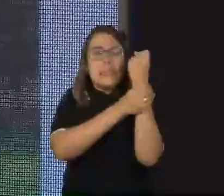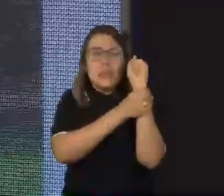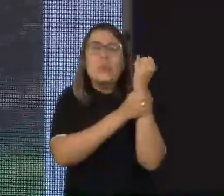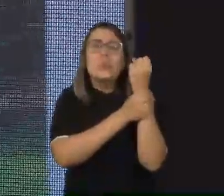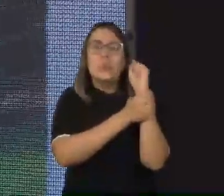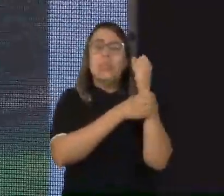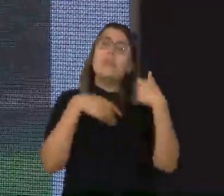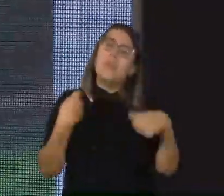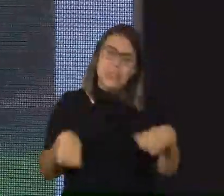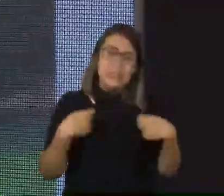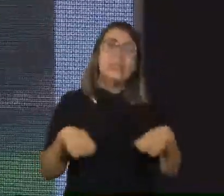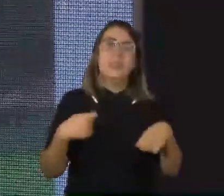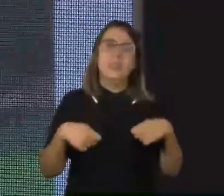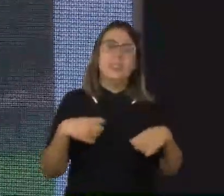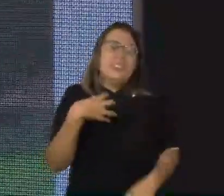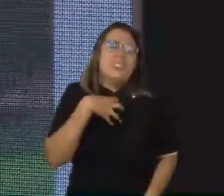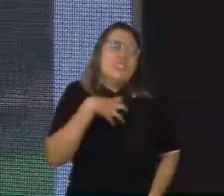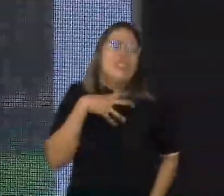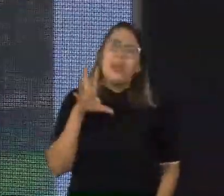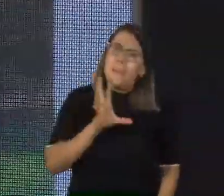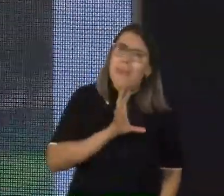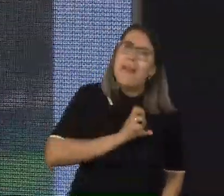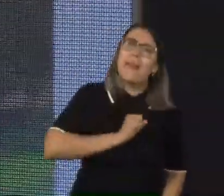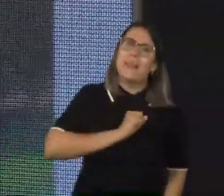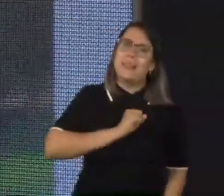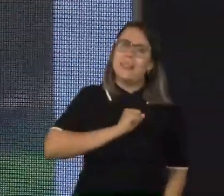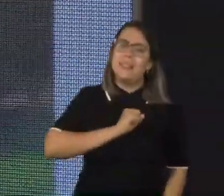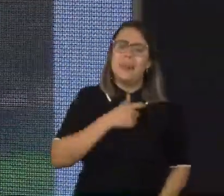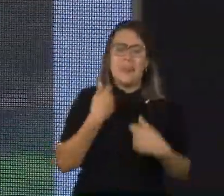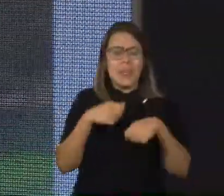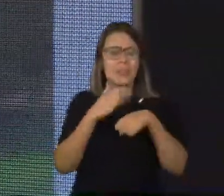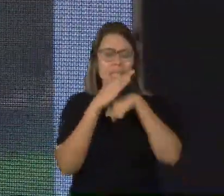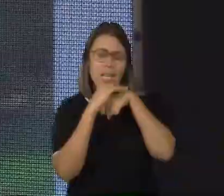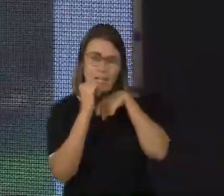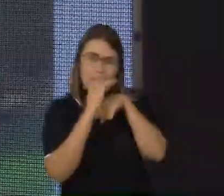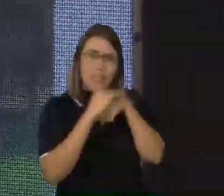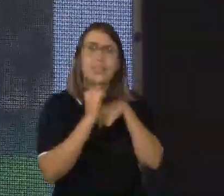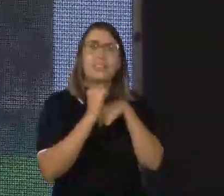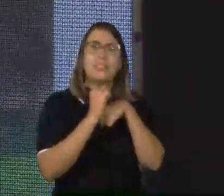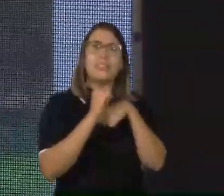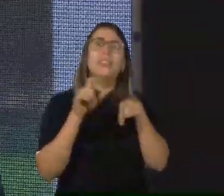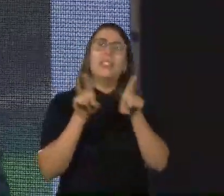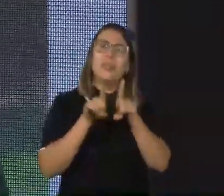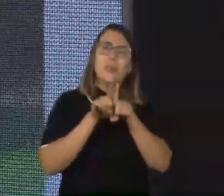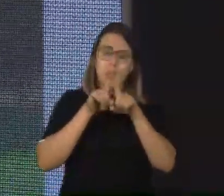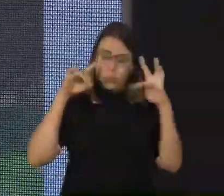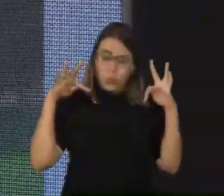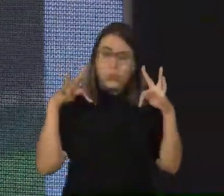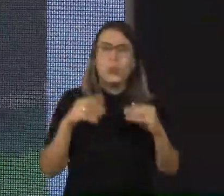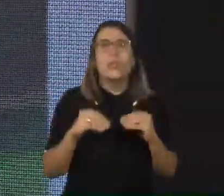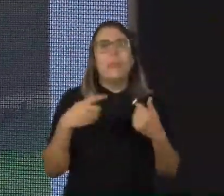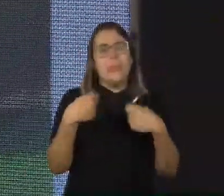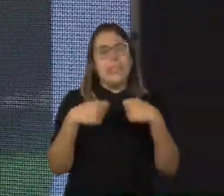Elas precisam se sentir amadas, é preciso demonstração de carinho, sobretudo, precisam ser